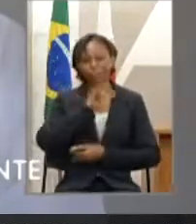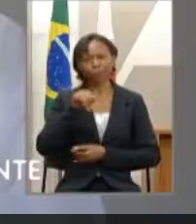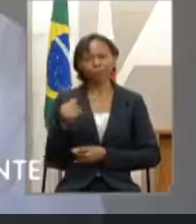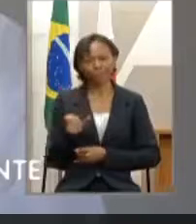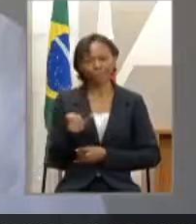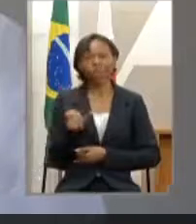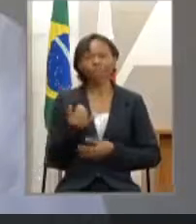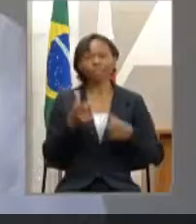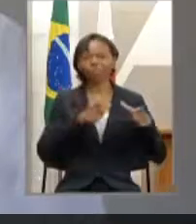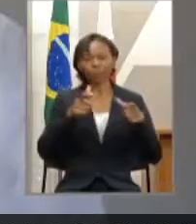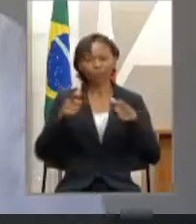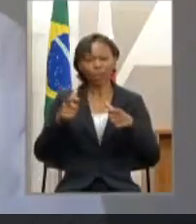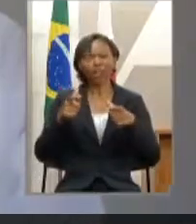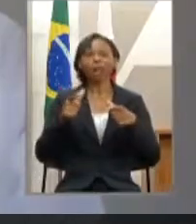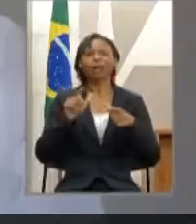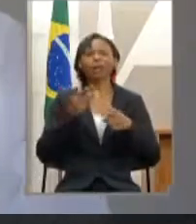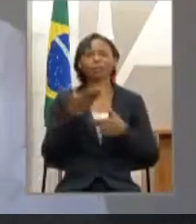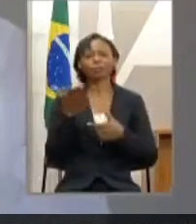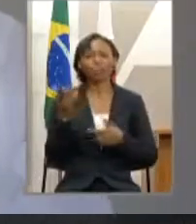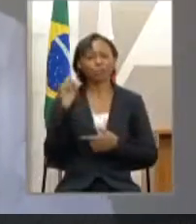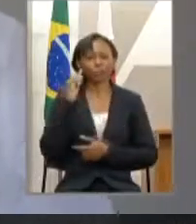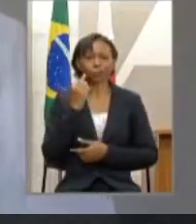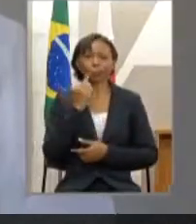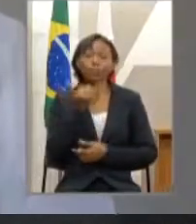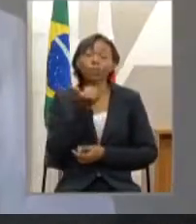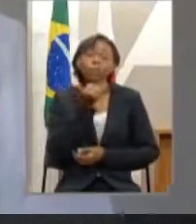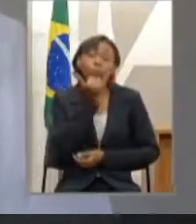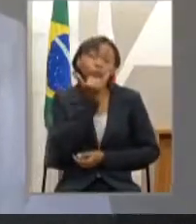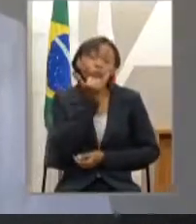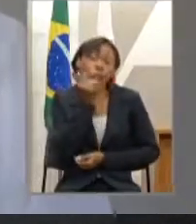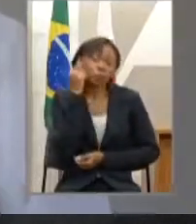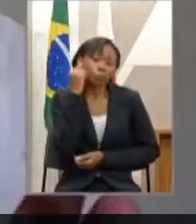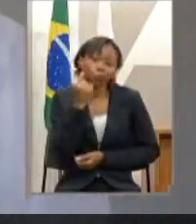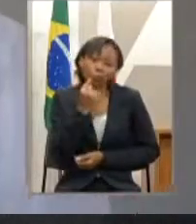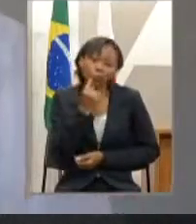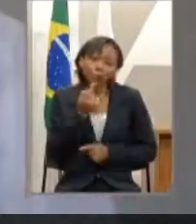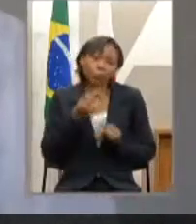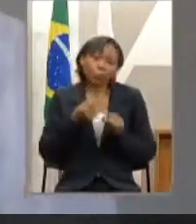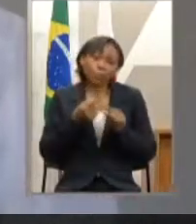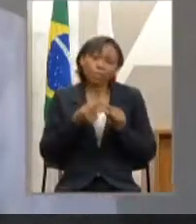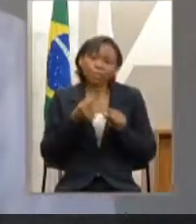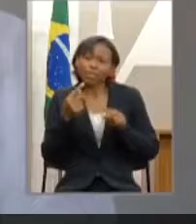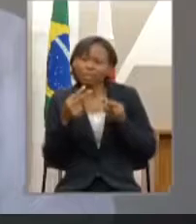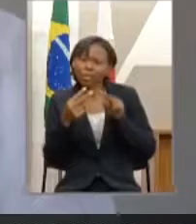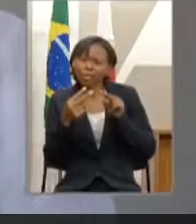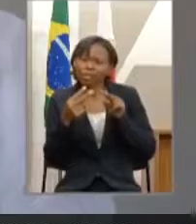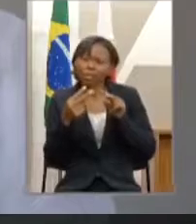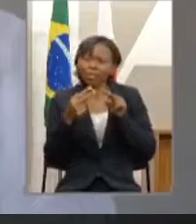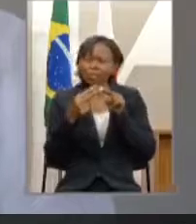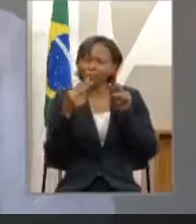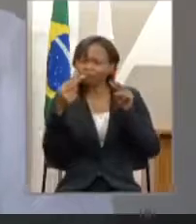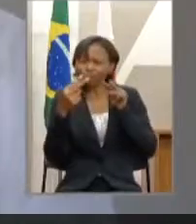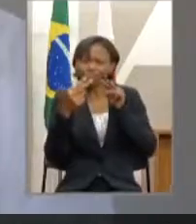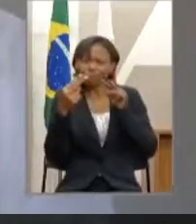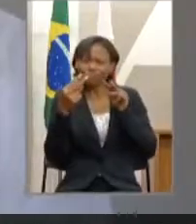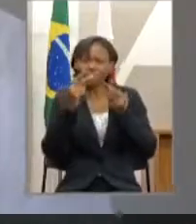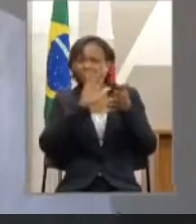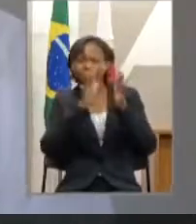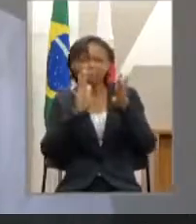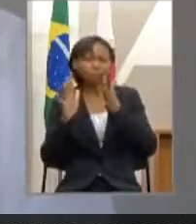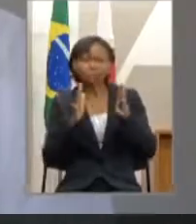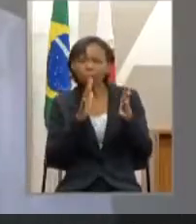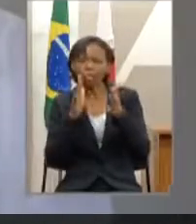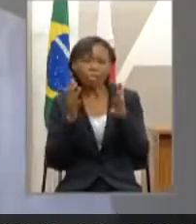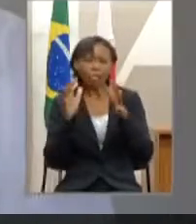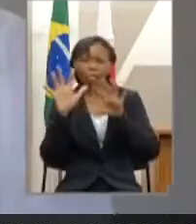pessoas surdas. Peço desculpas aos surdos, porque eu acredito que a conexão ia atrapalhar eu falar em língua de sinais e falar em